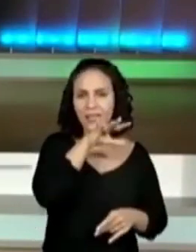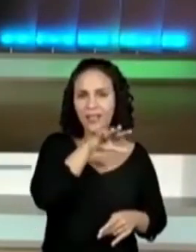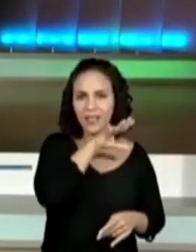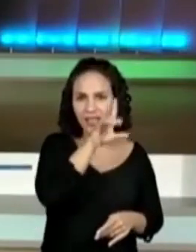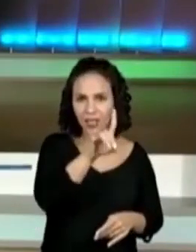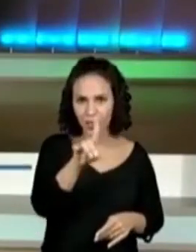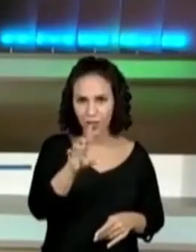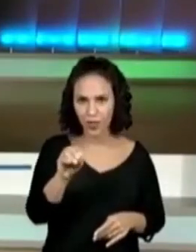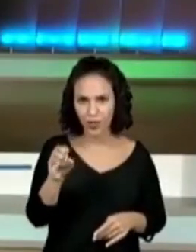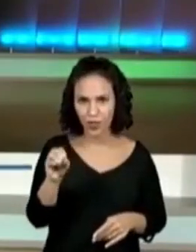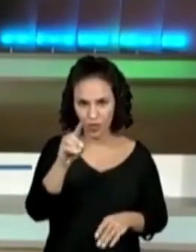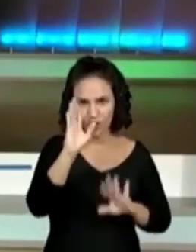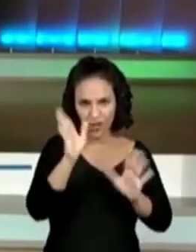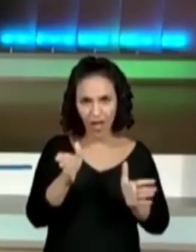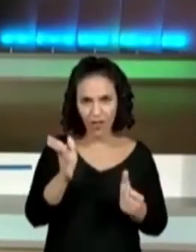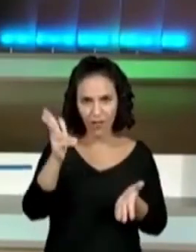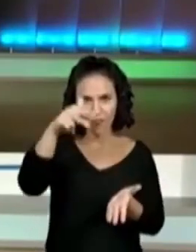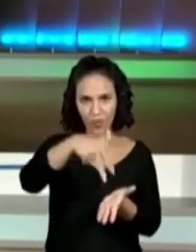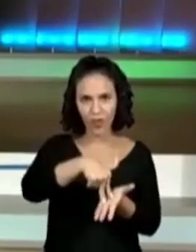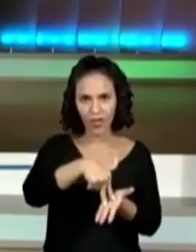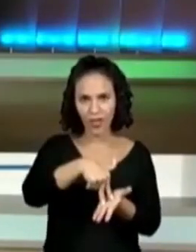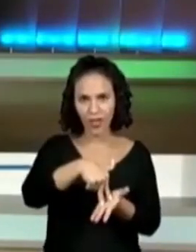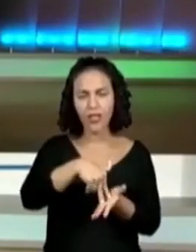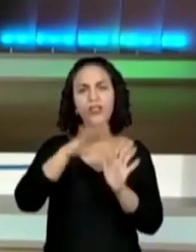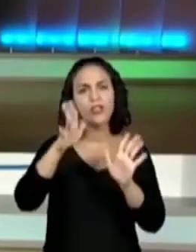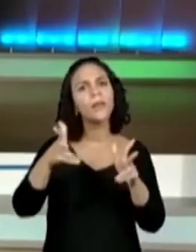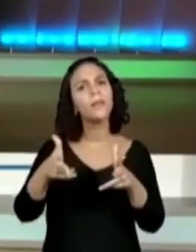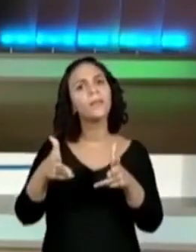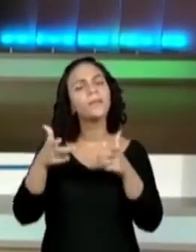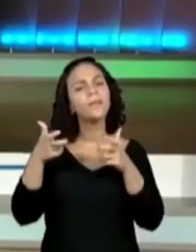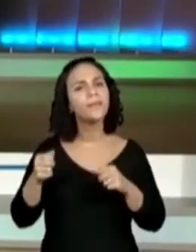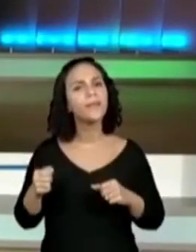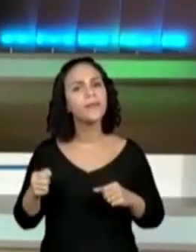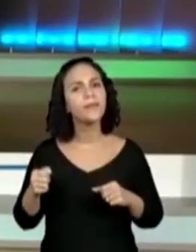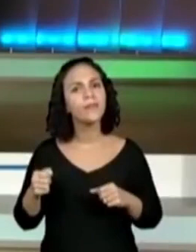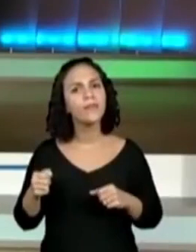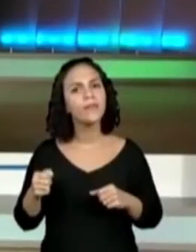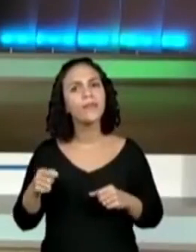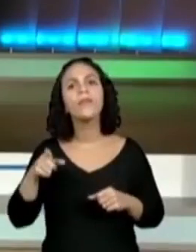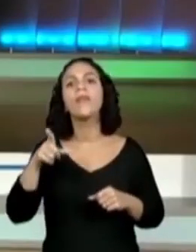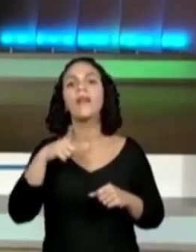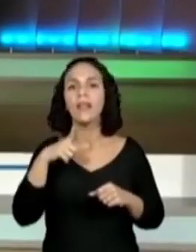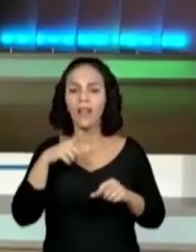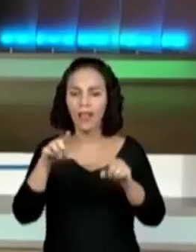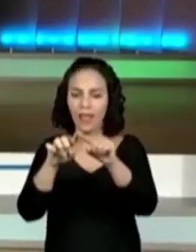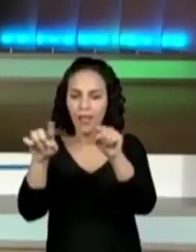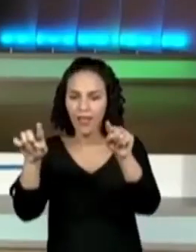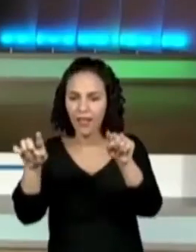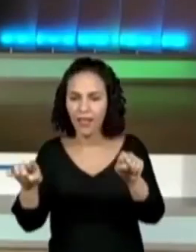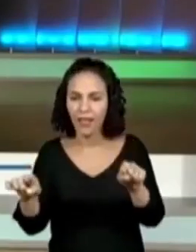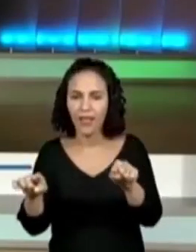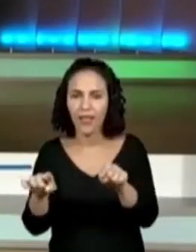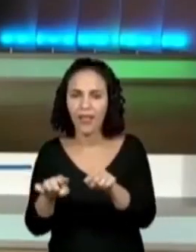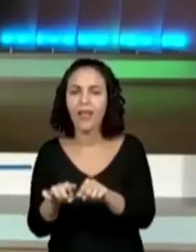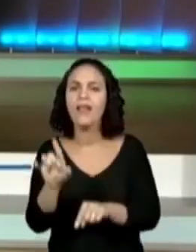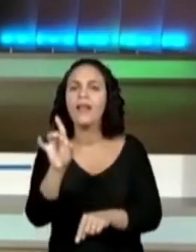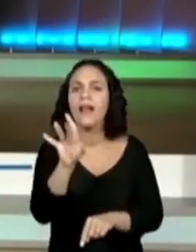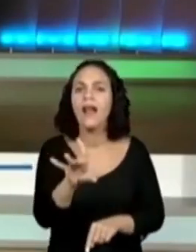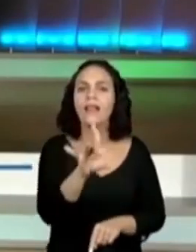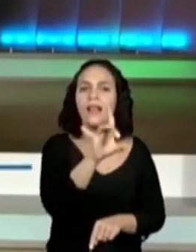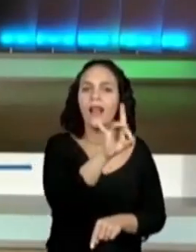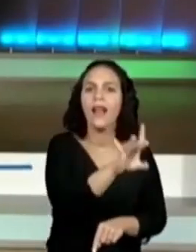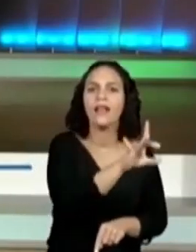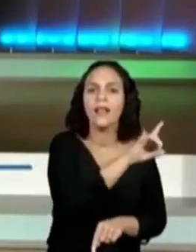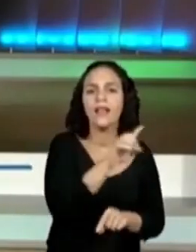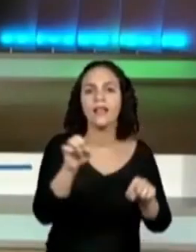quem já visitou o zoológico, já reparou que tem informações sobre os animais em cada uma das abas